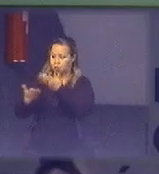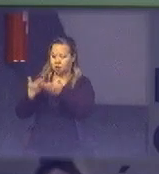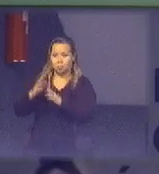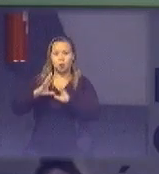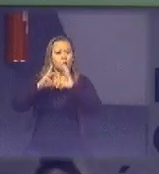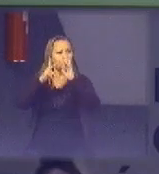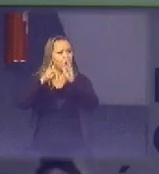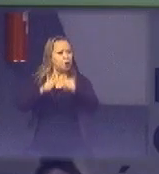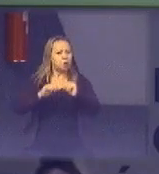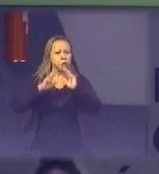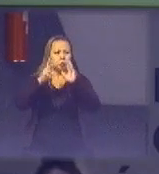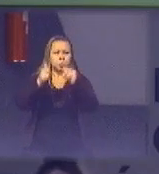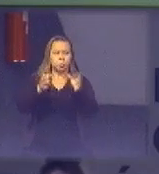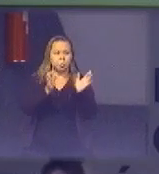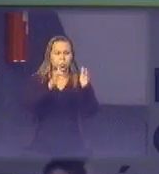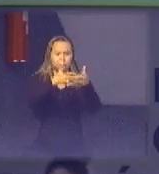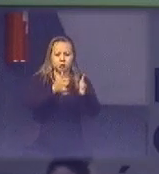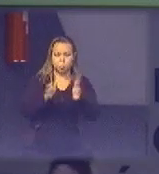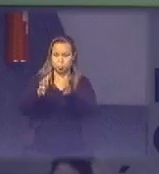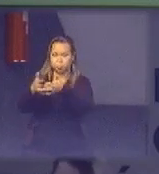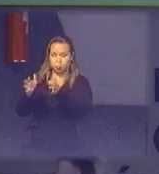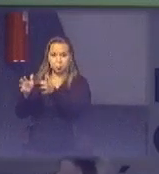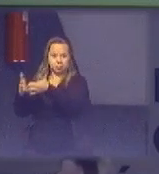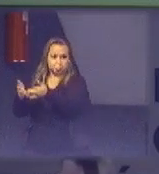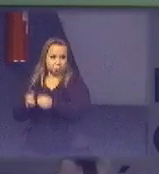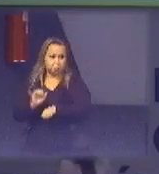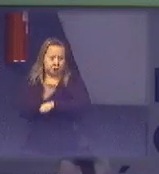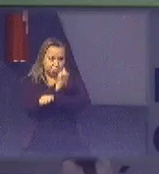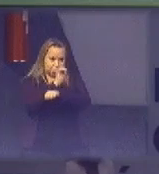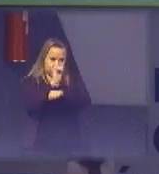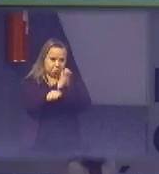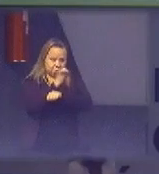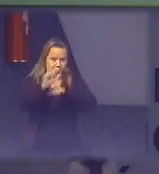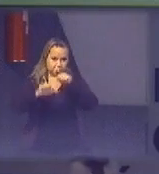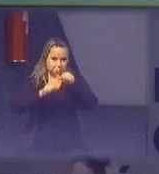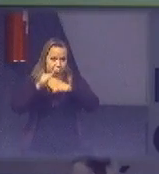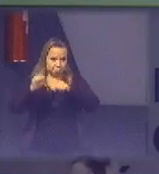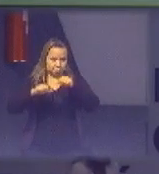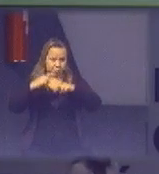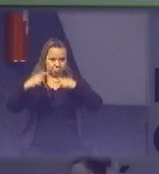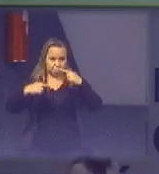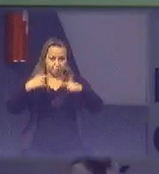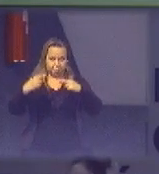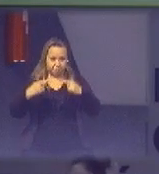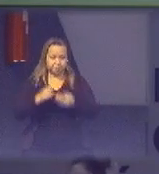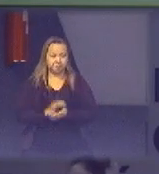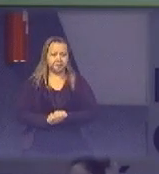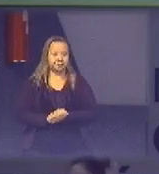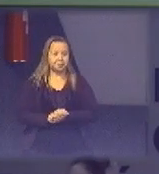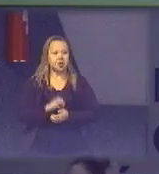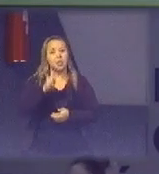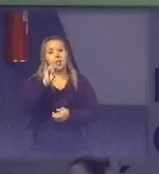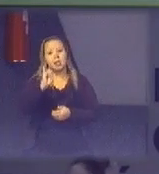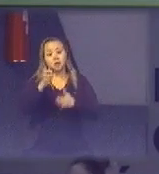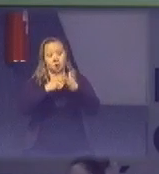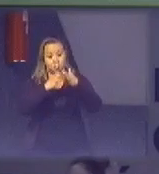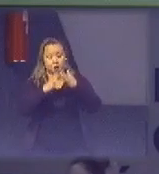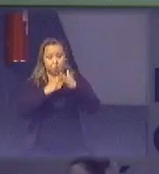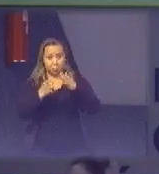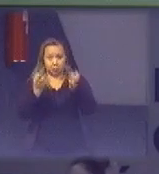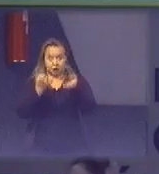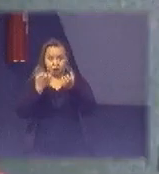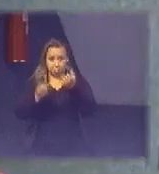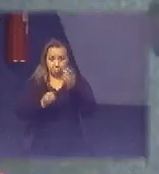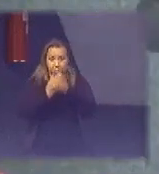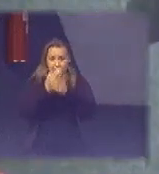atores voltados para a logística reversa se alguma empresa individualmente quiser criar o seu sistema de logística